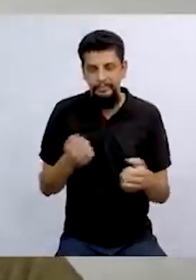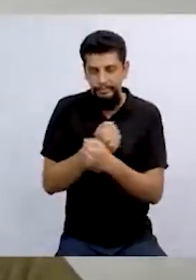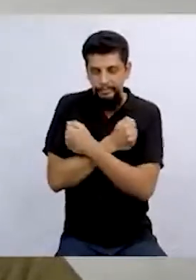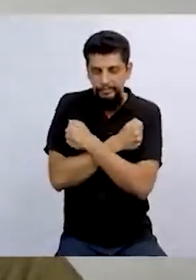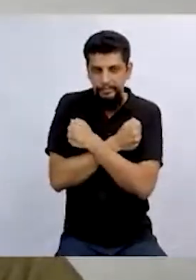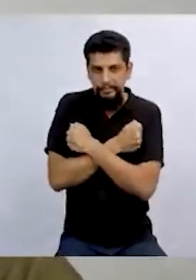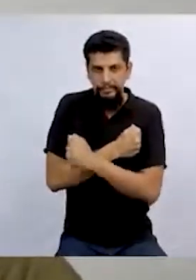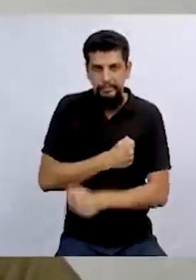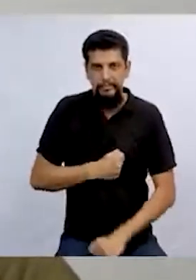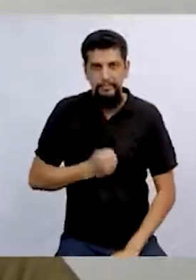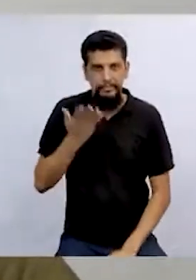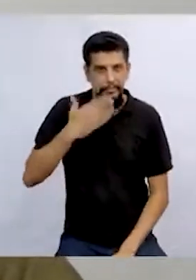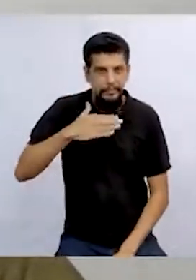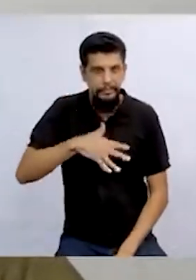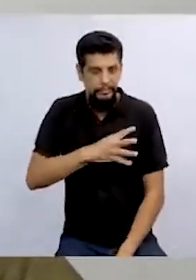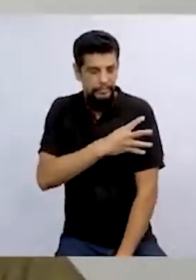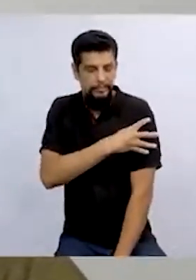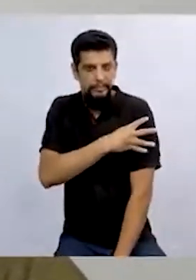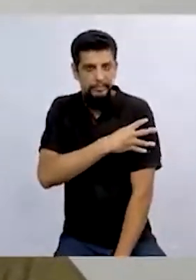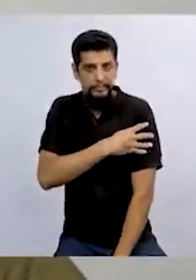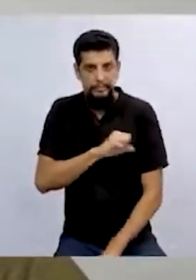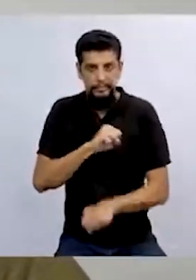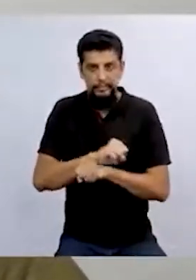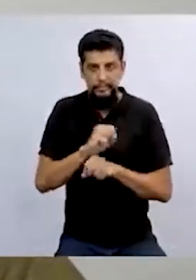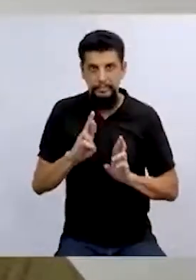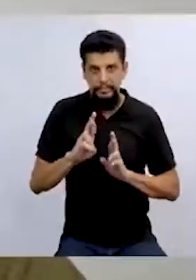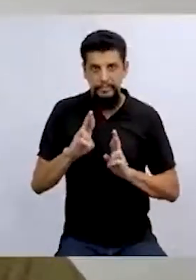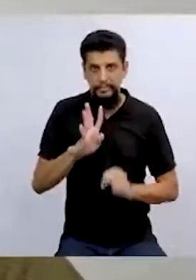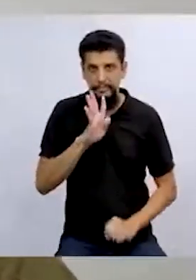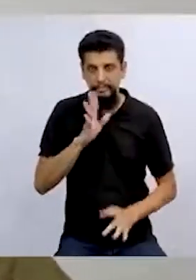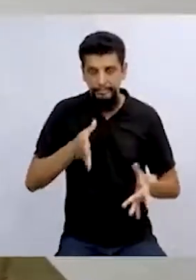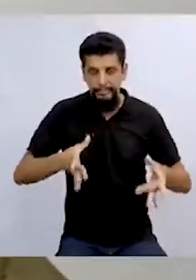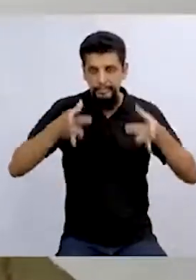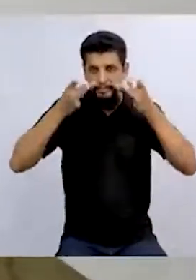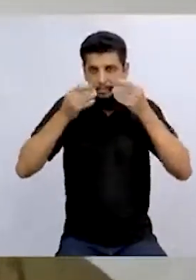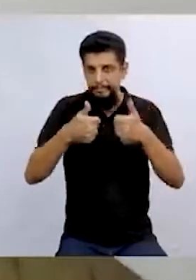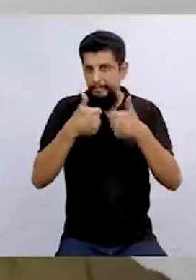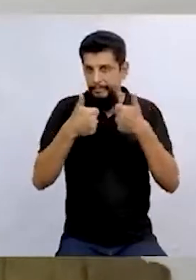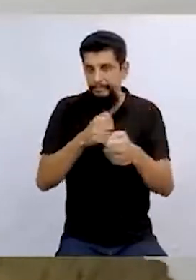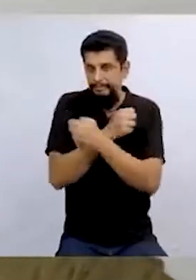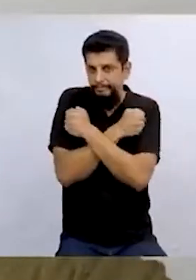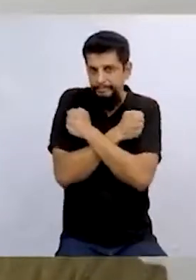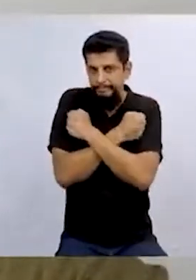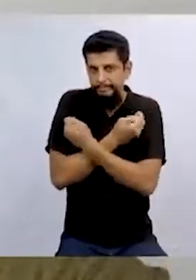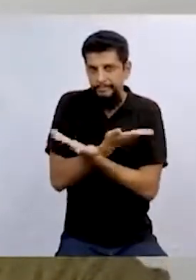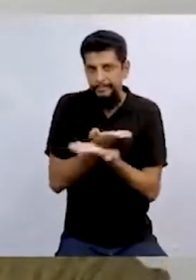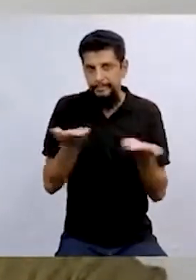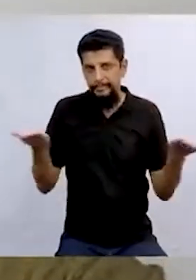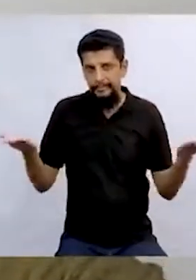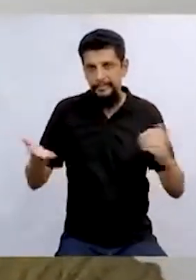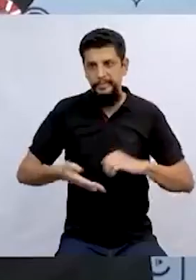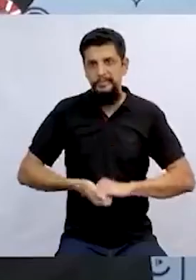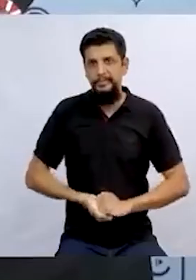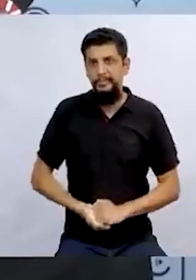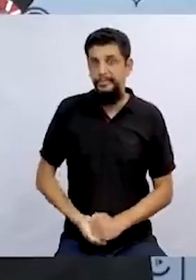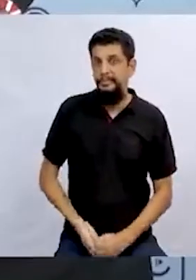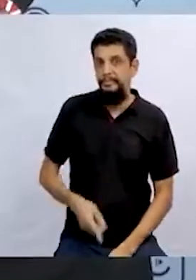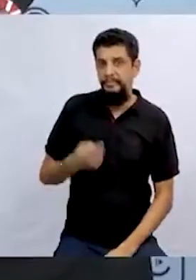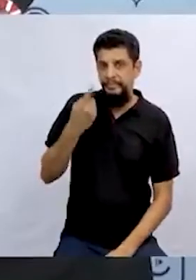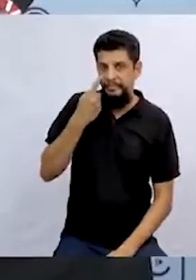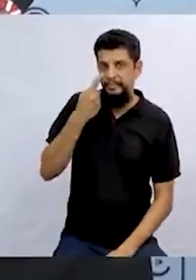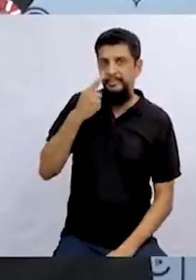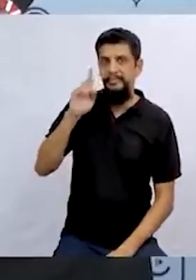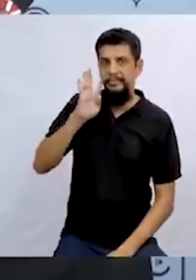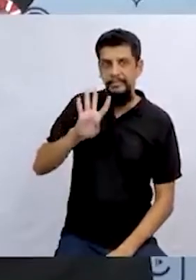todas as crianças do quarto ano, e eu espero um dia conhecê-los ao vivo. Tá bom? Um abração. Gente,